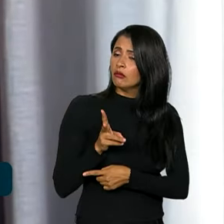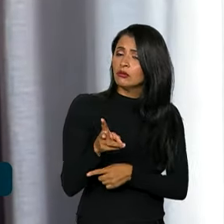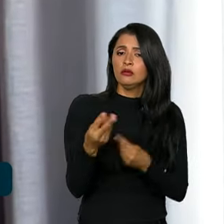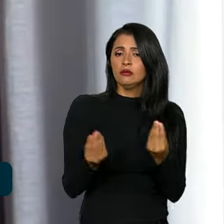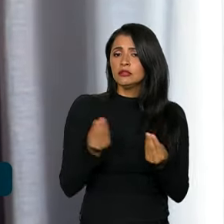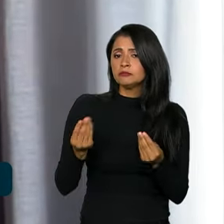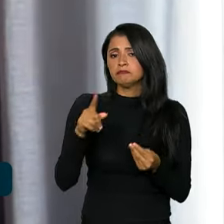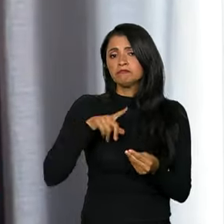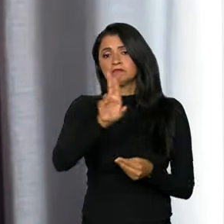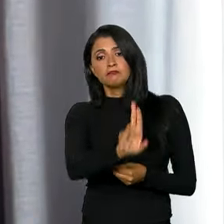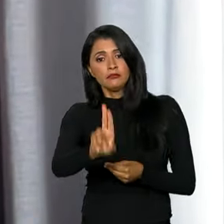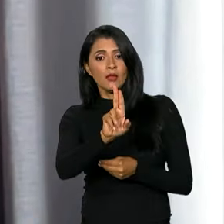da utilização do computador.